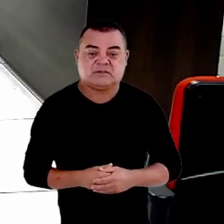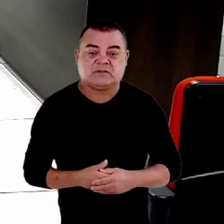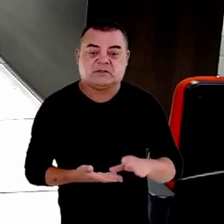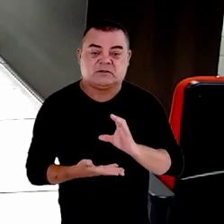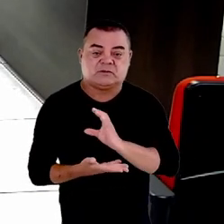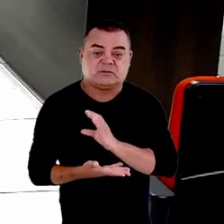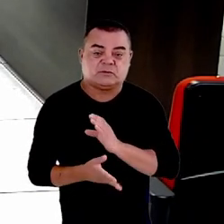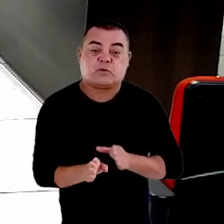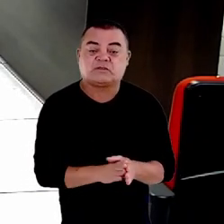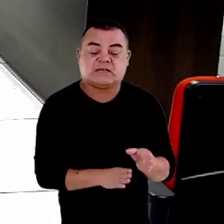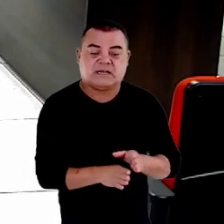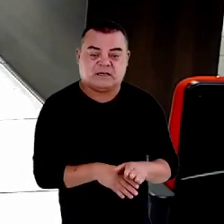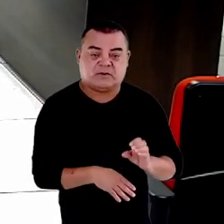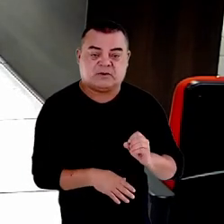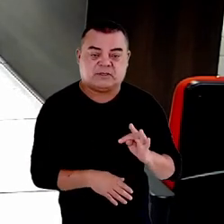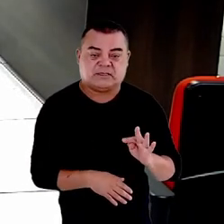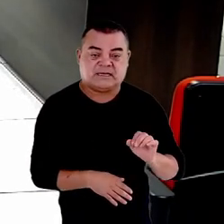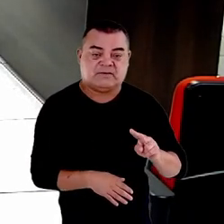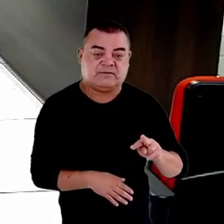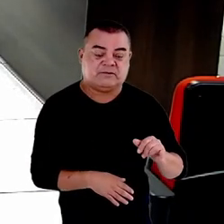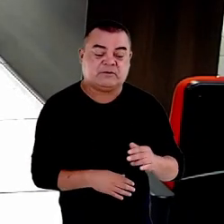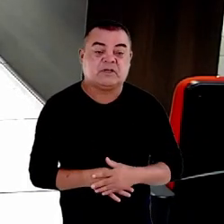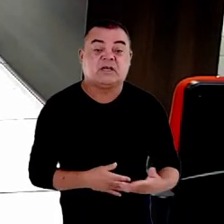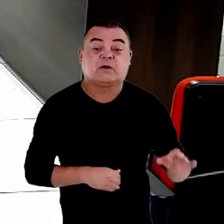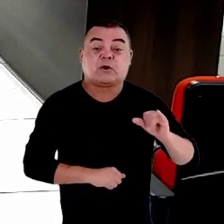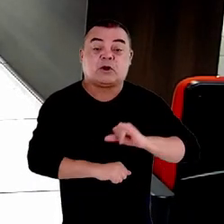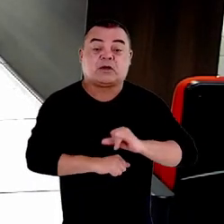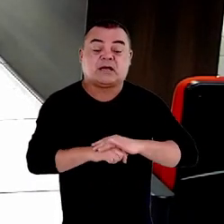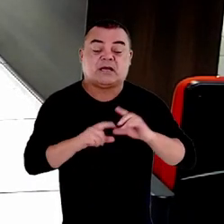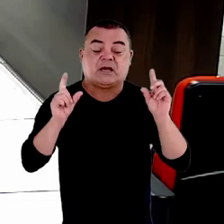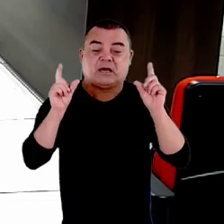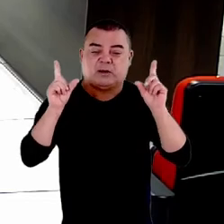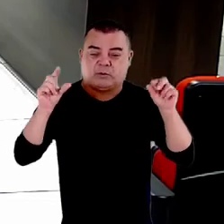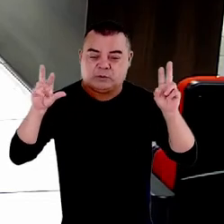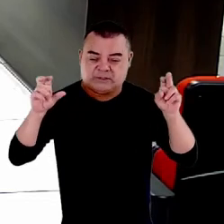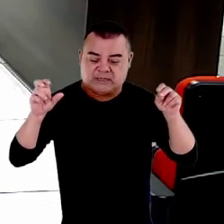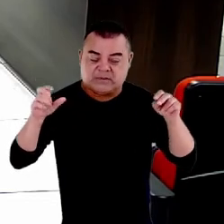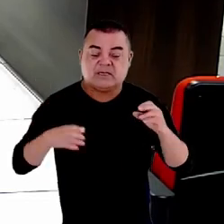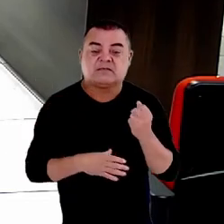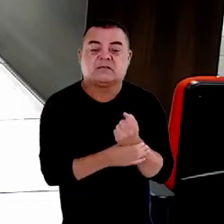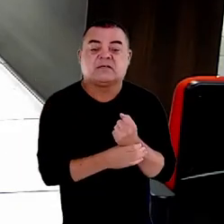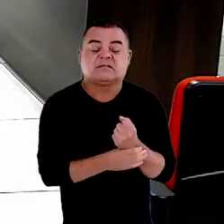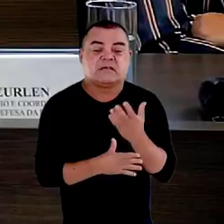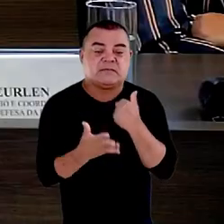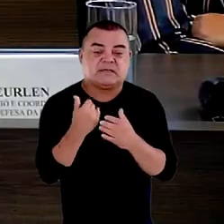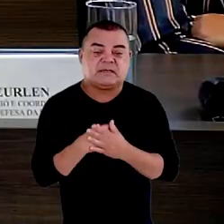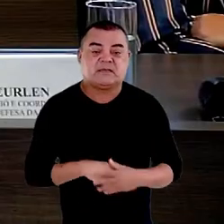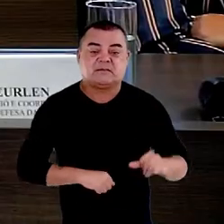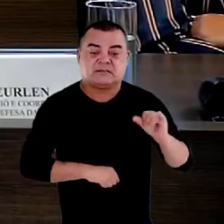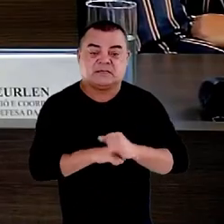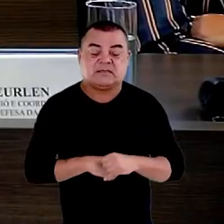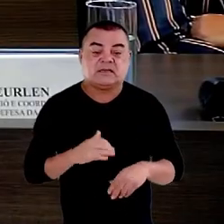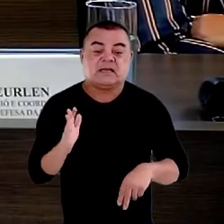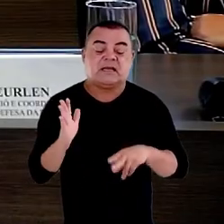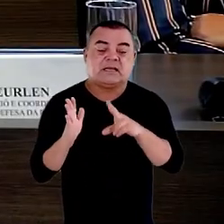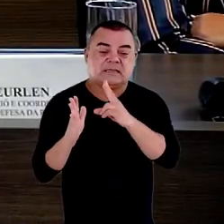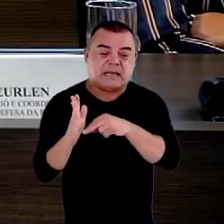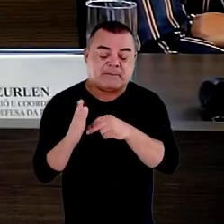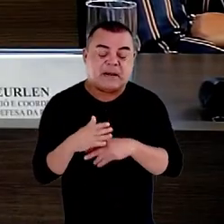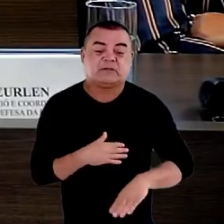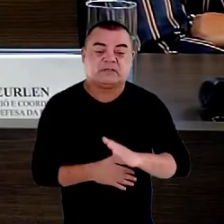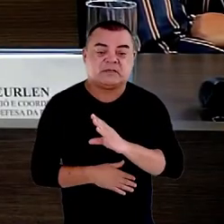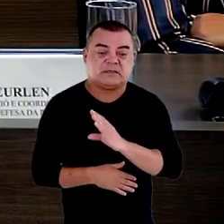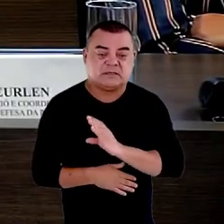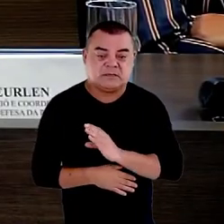Otávio de colocar o tema da segurança alimentar no centro da pauta do CNMP o CNMP